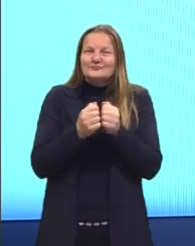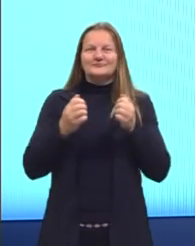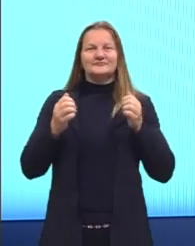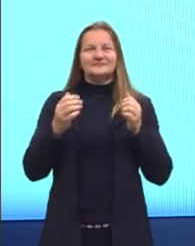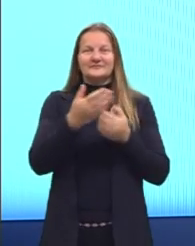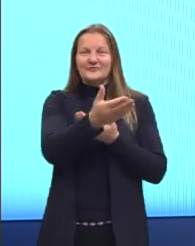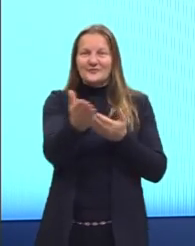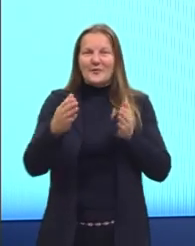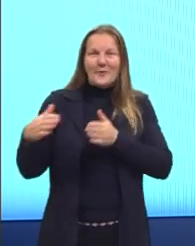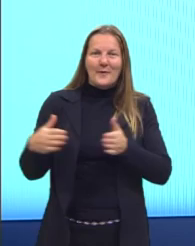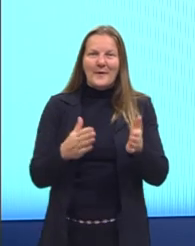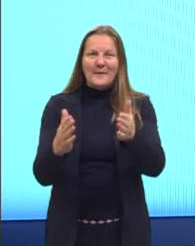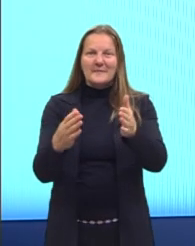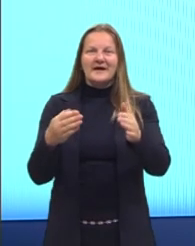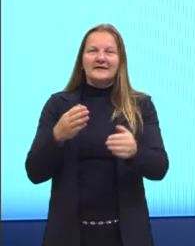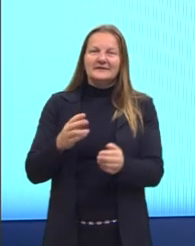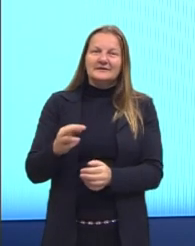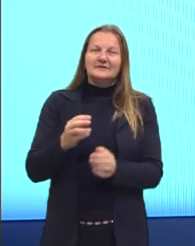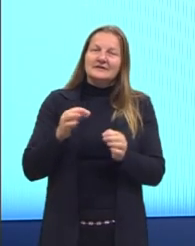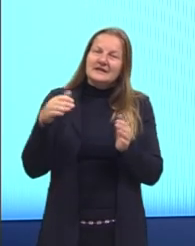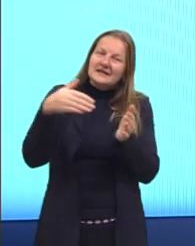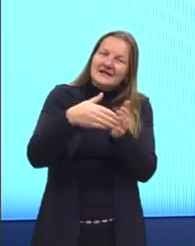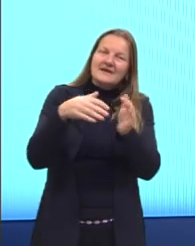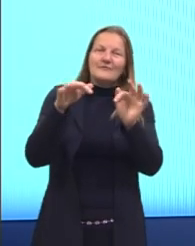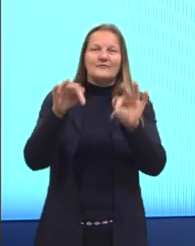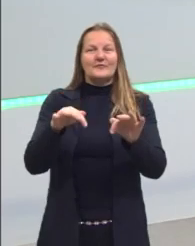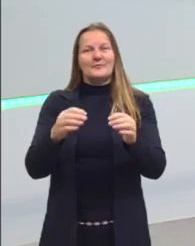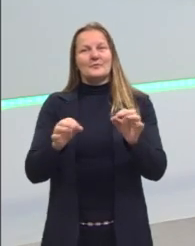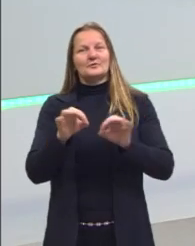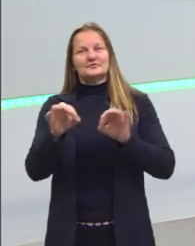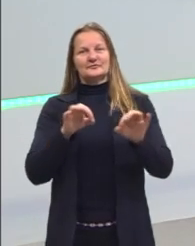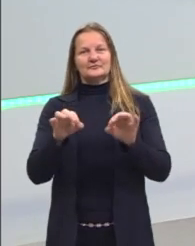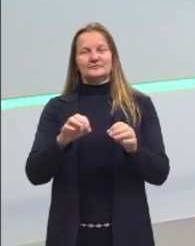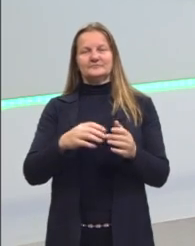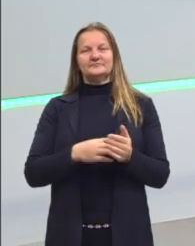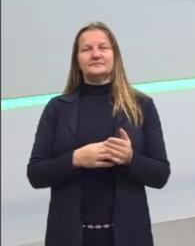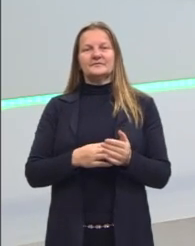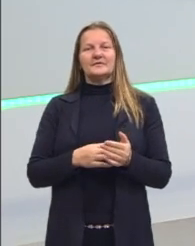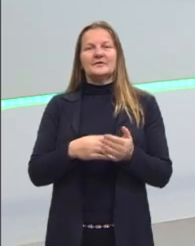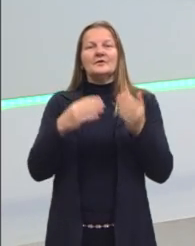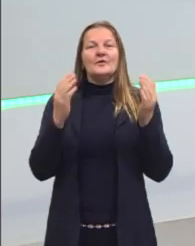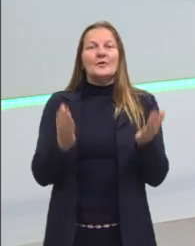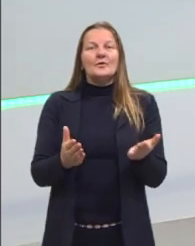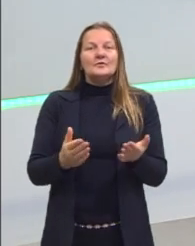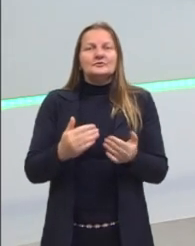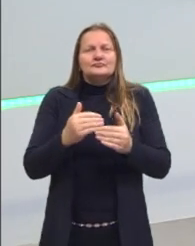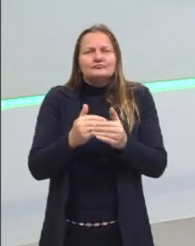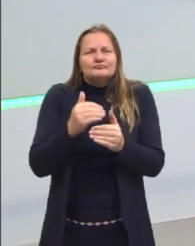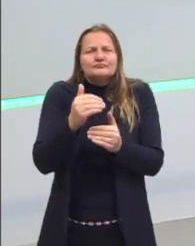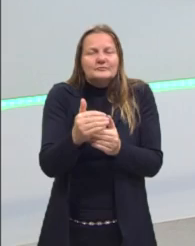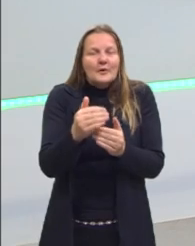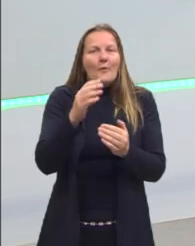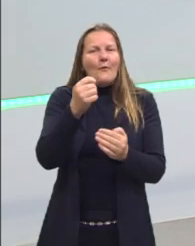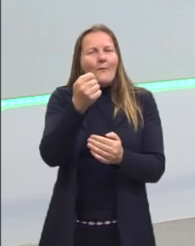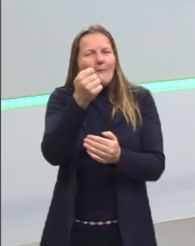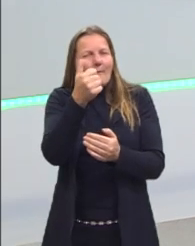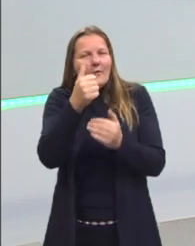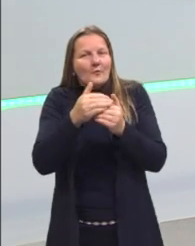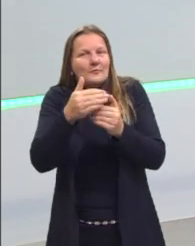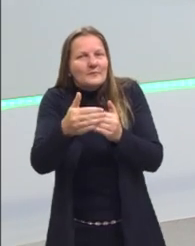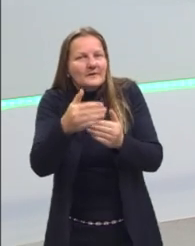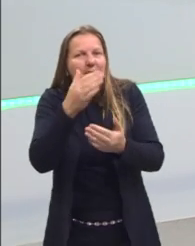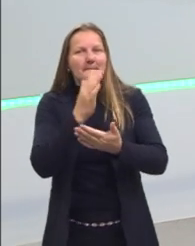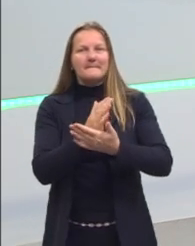nessa caminhada de vocês ao longo do projeto. Estamos aí, passamos um pouquinho aí da metade das nossas